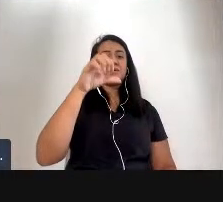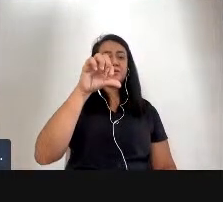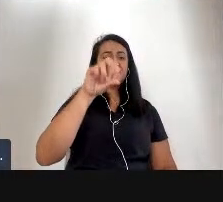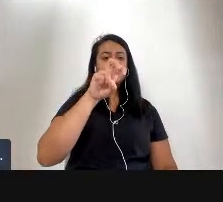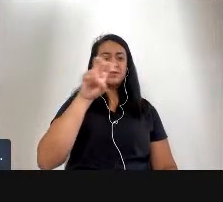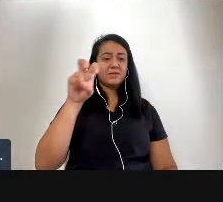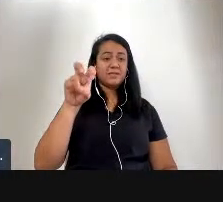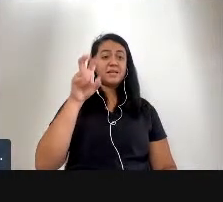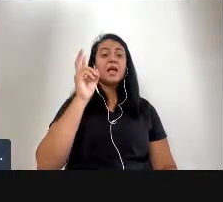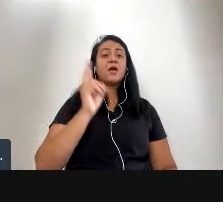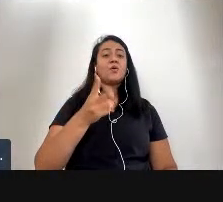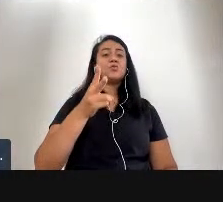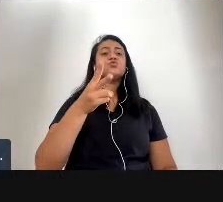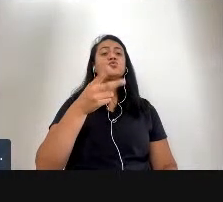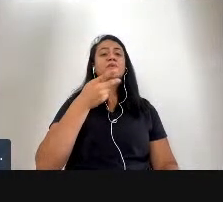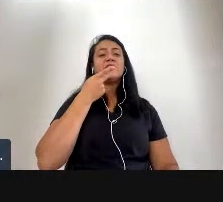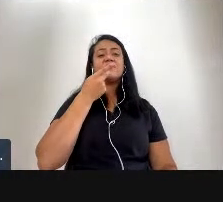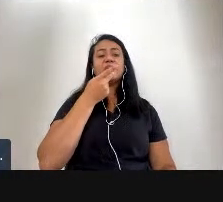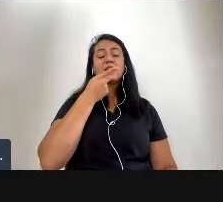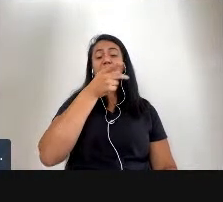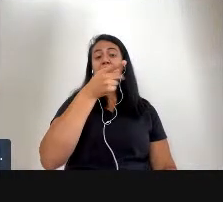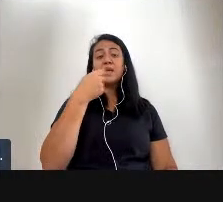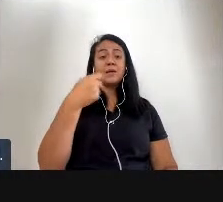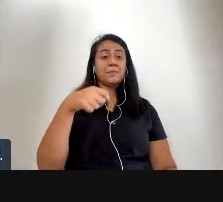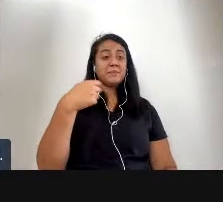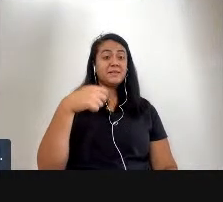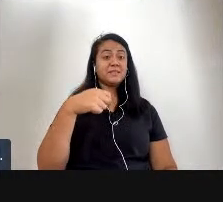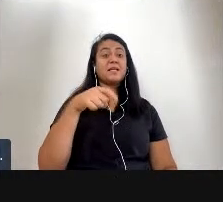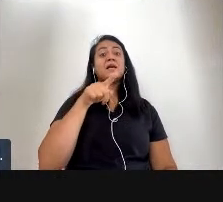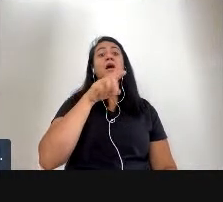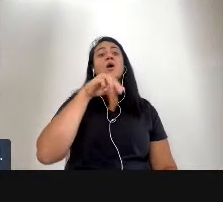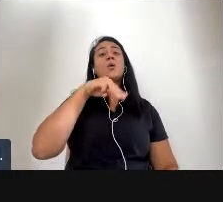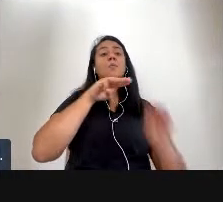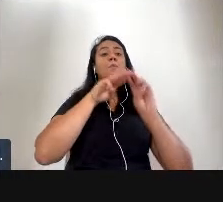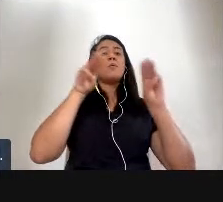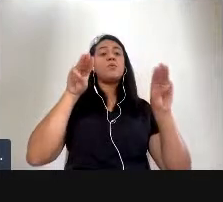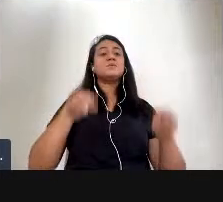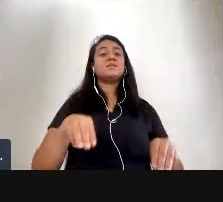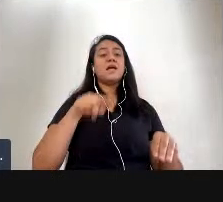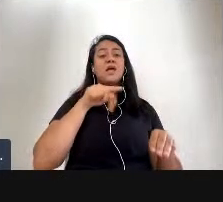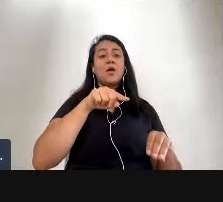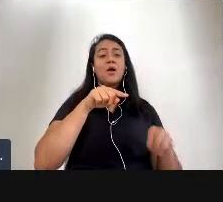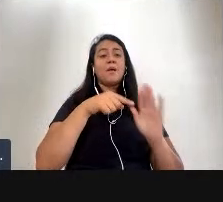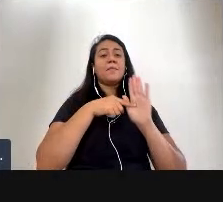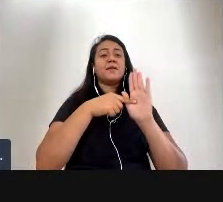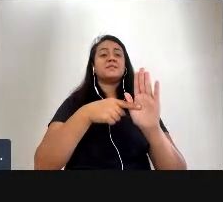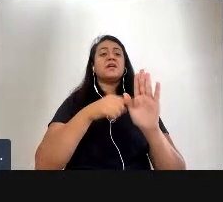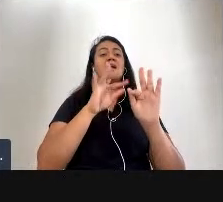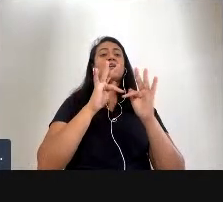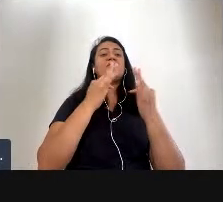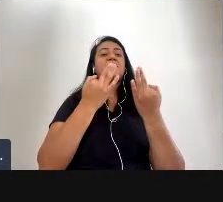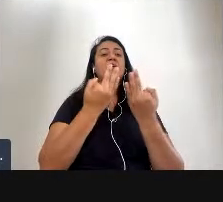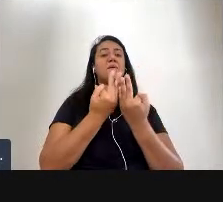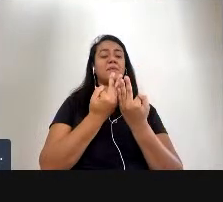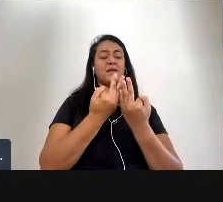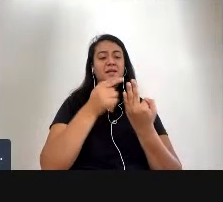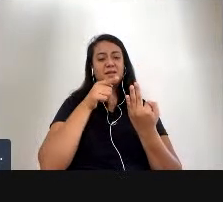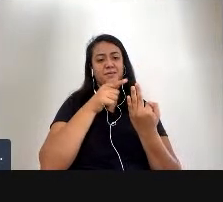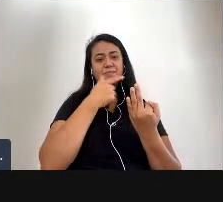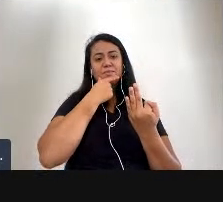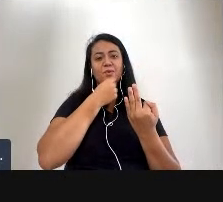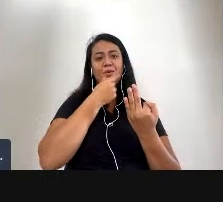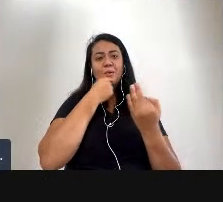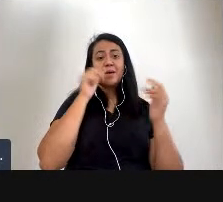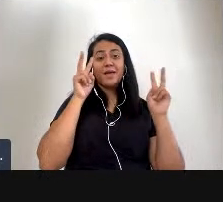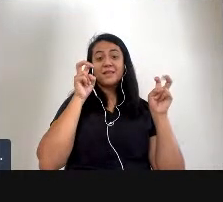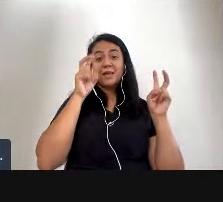continua dizendo e naquele preciso momento nas paredes do museu apareceu em fim a família do homem tema central o